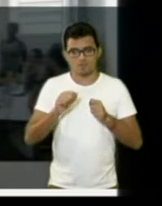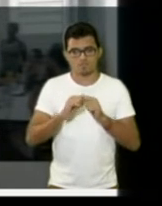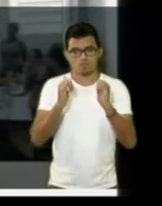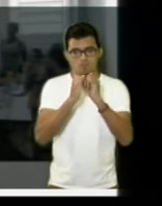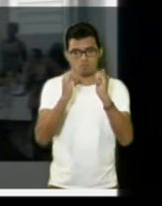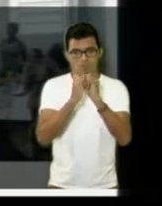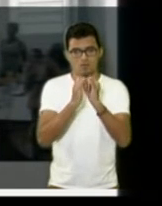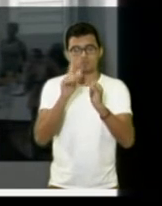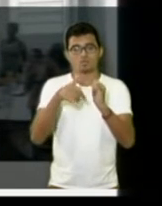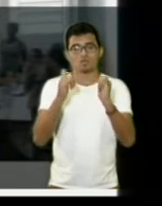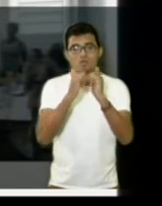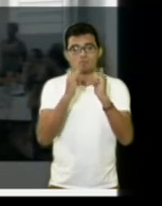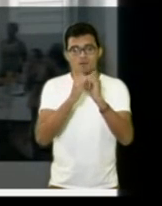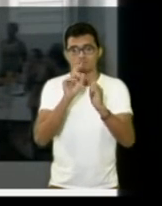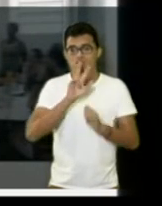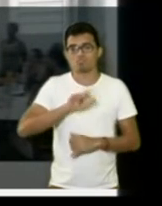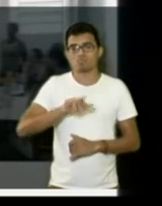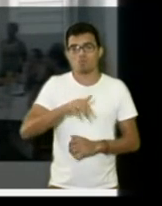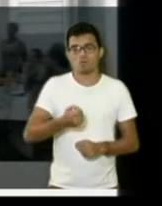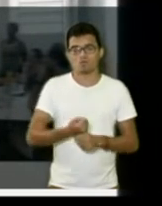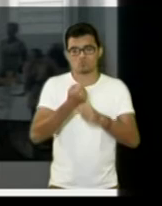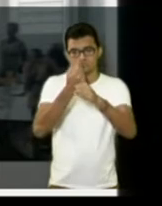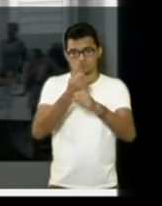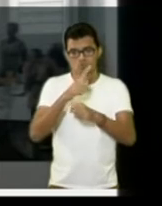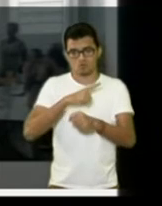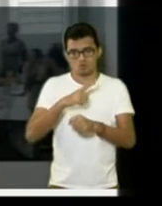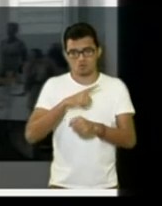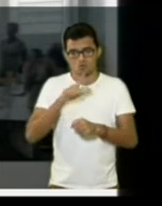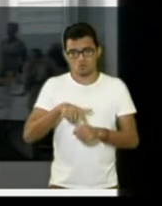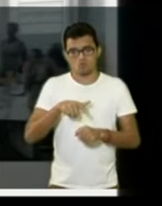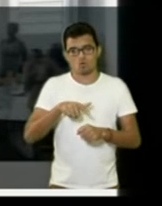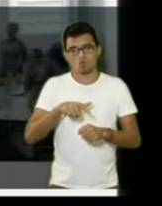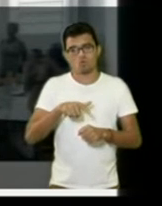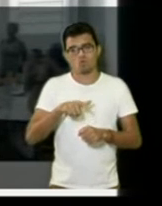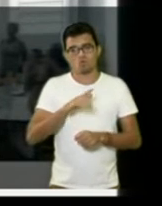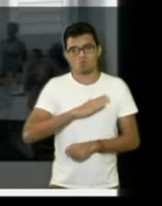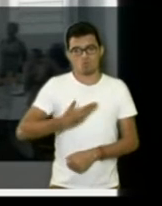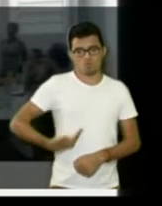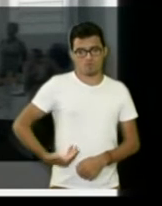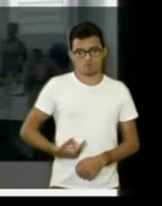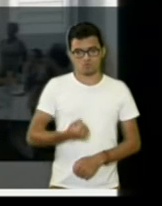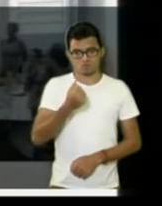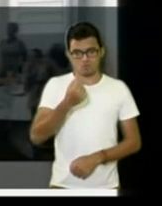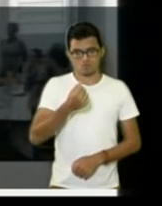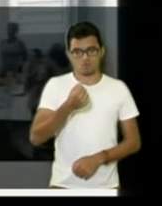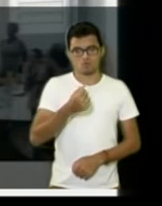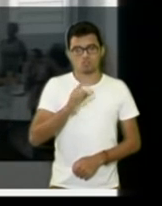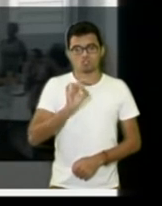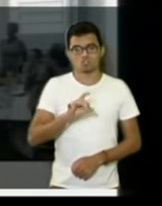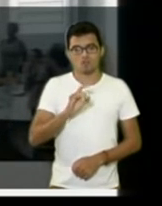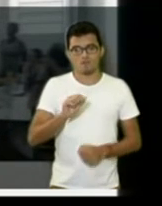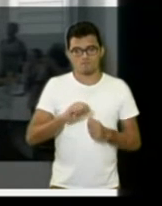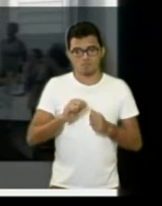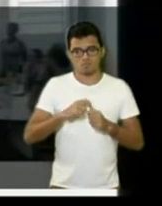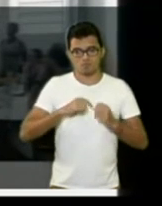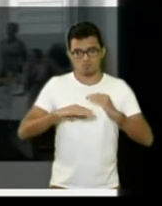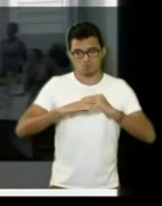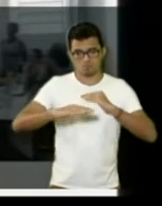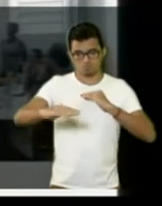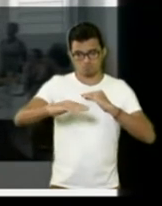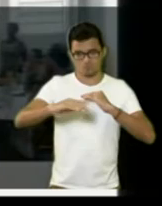essa praça não será construída pelo poder público. A única contrapartida que ele está pedindo do poder público é que faça terra para a naje,